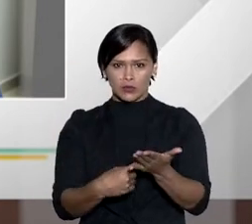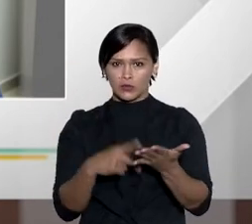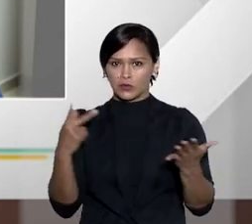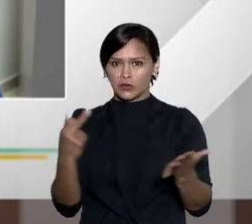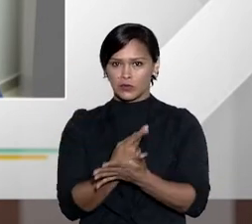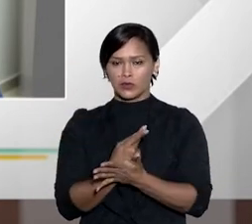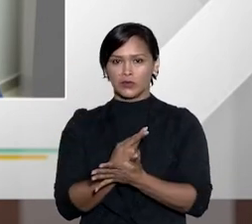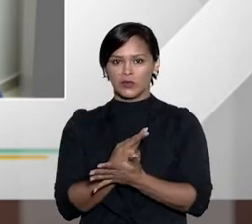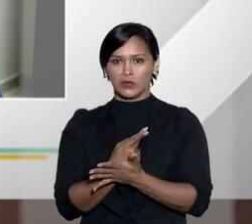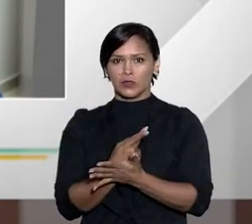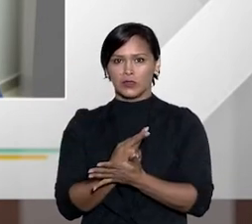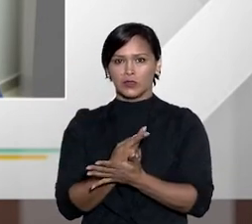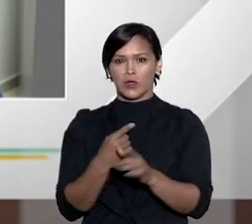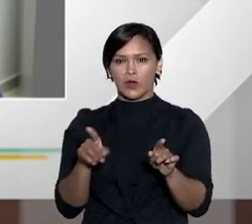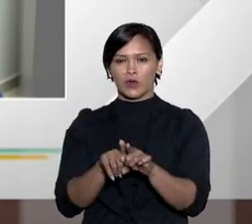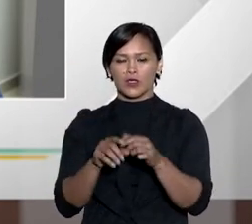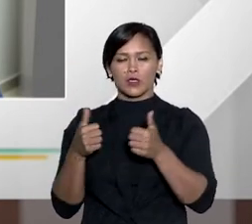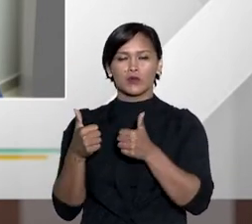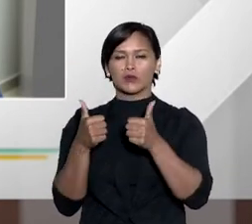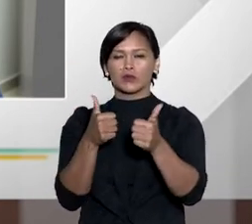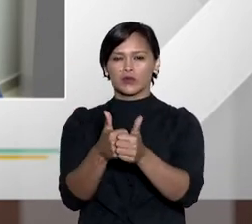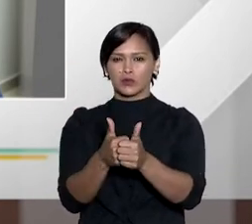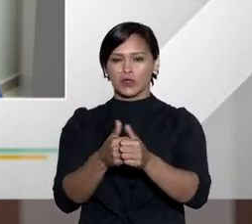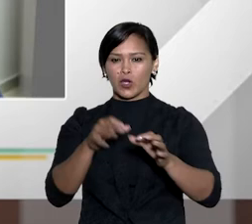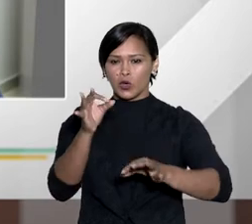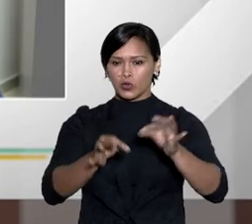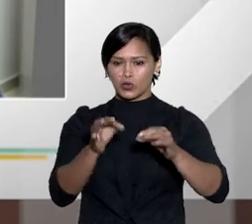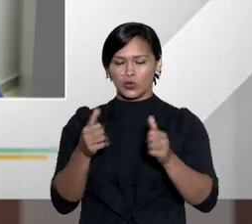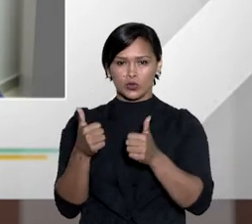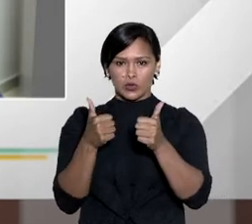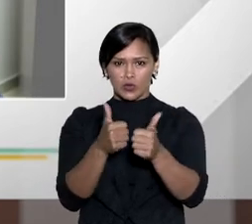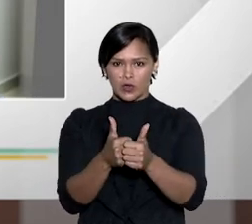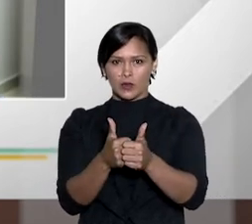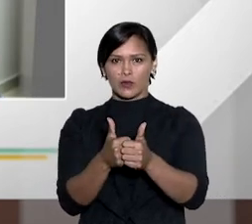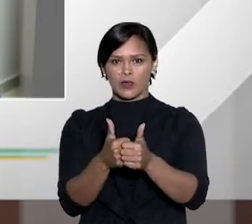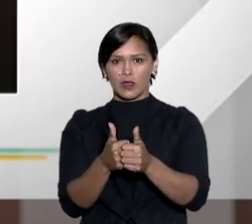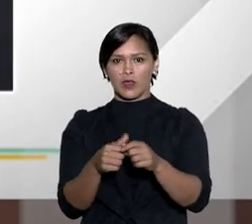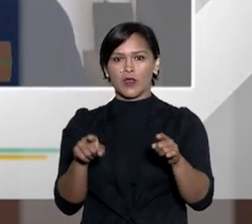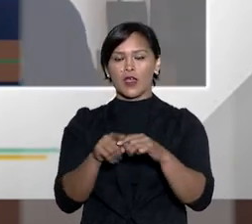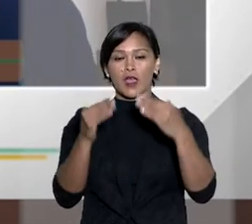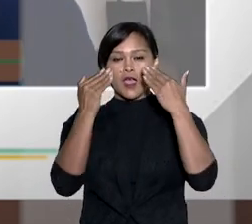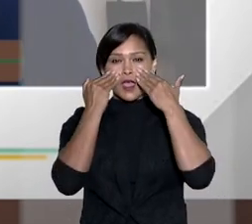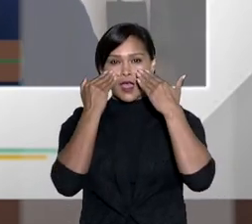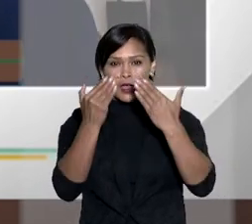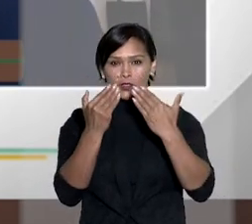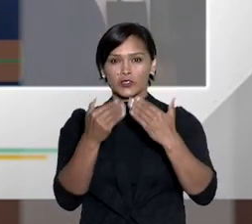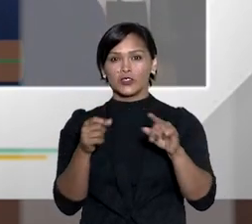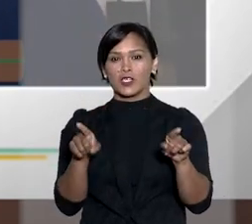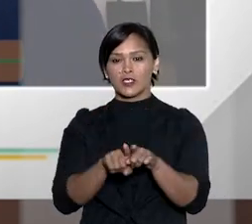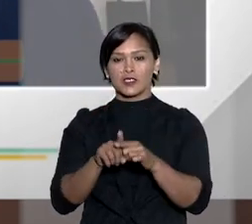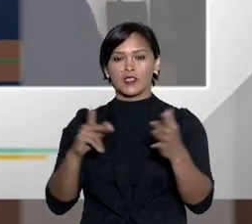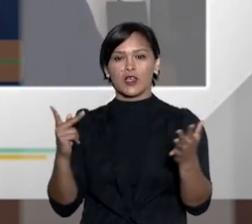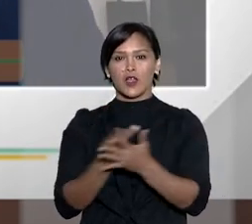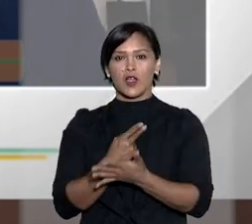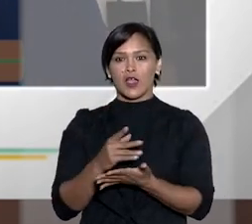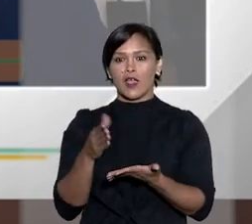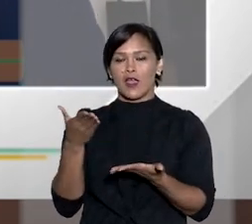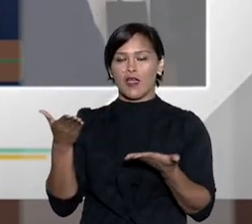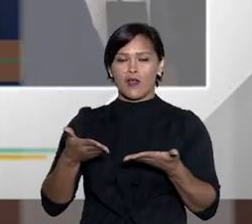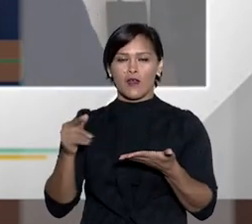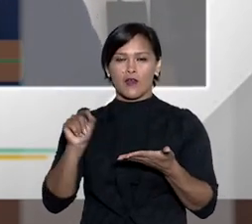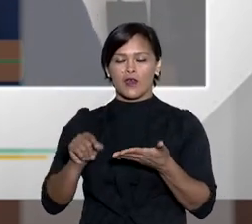bom Fátima não obtido a conciliação não instruído o juízo arbitral